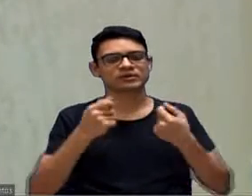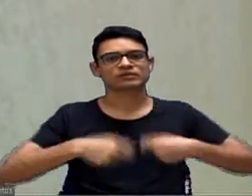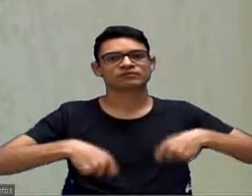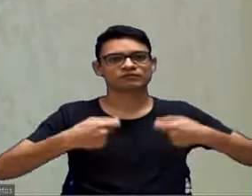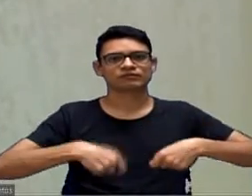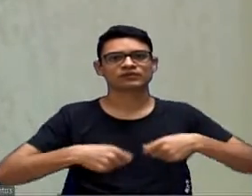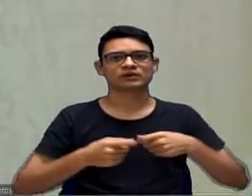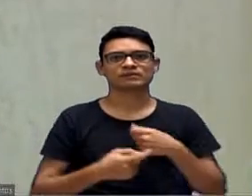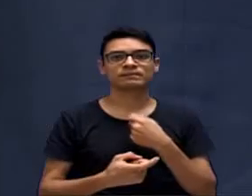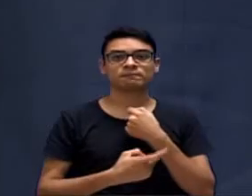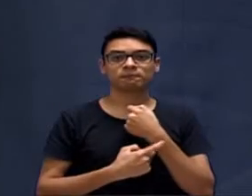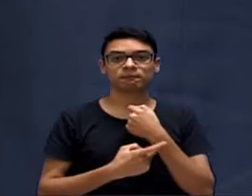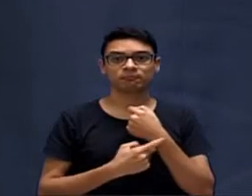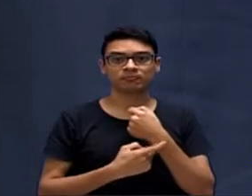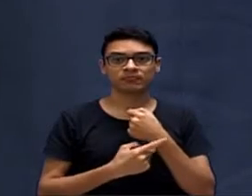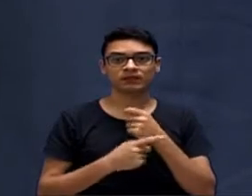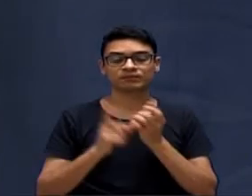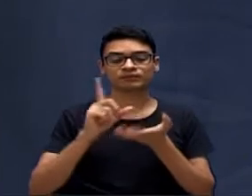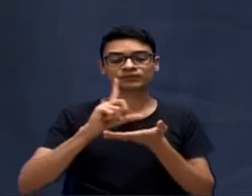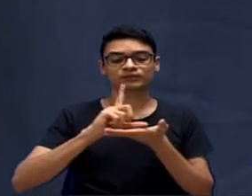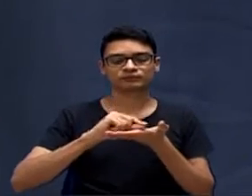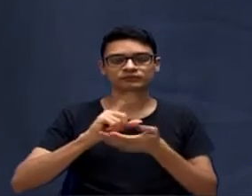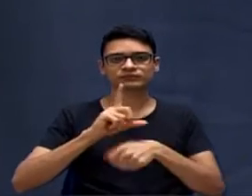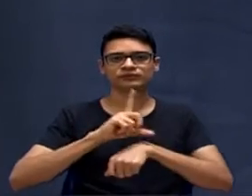O tempo já se esgotou?